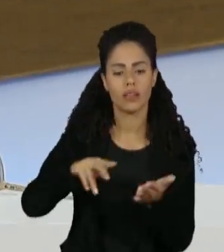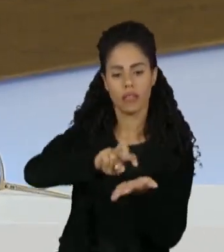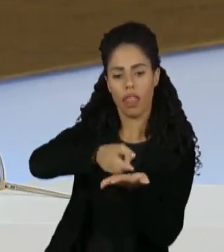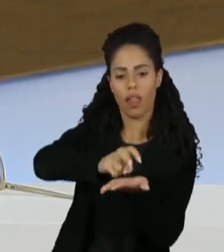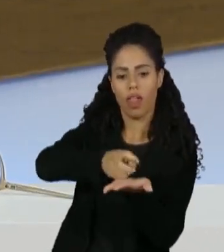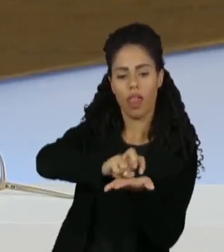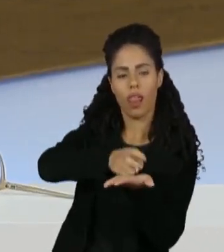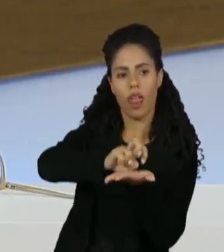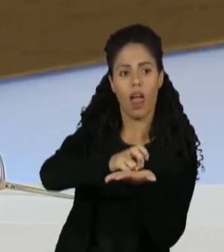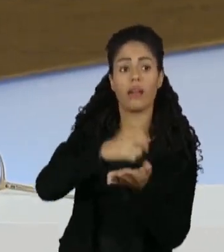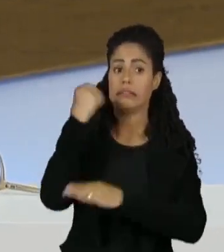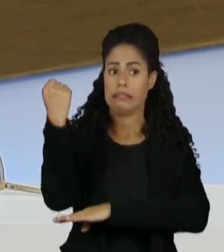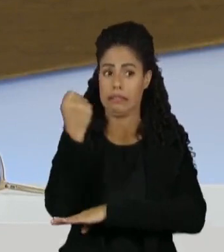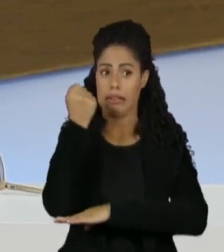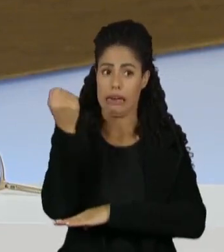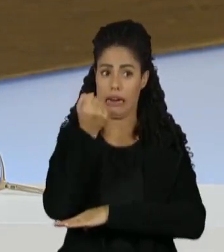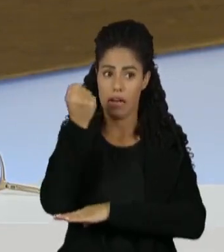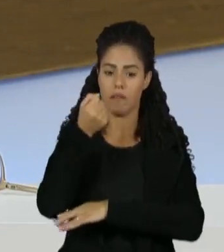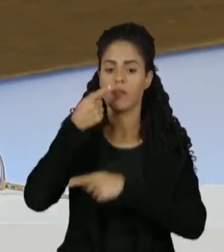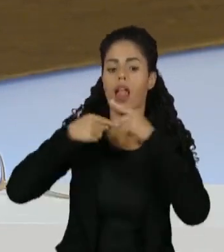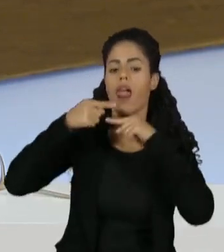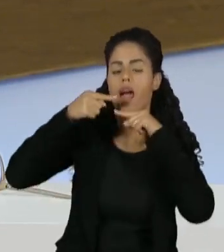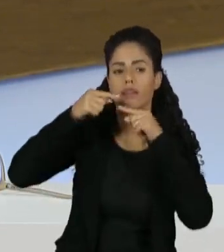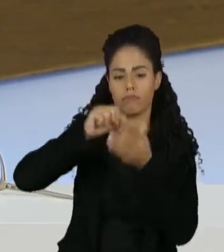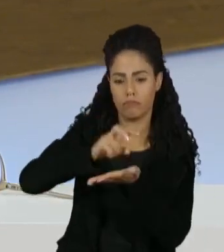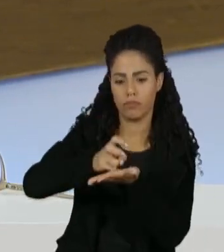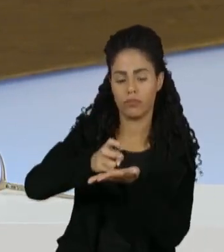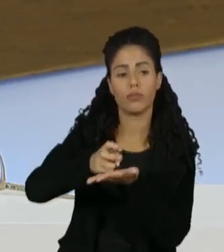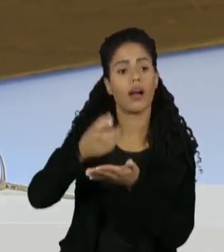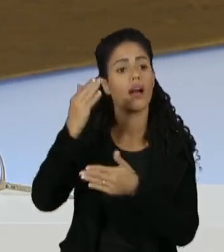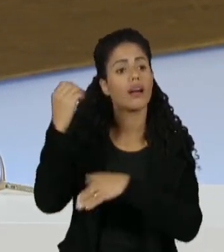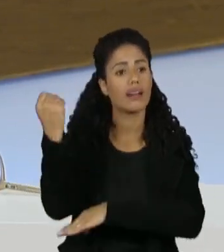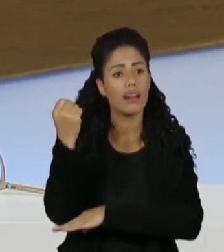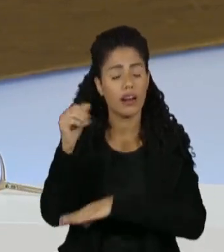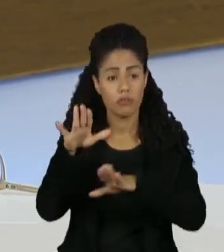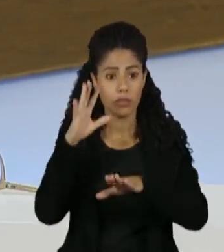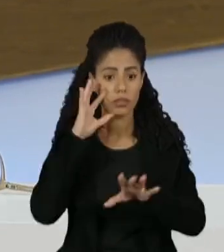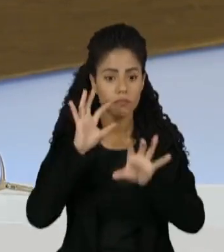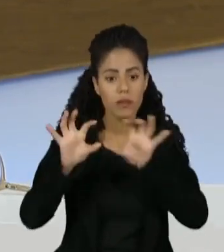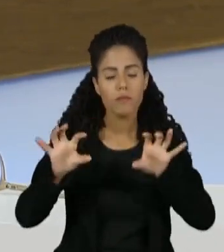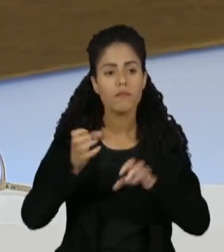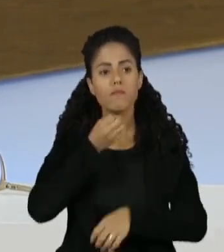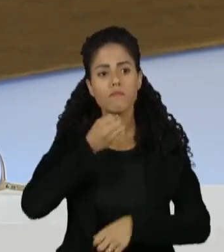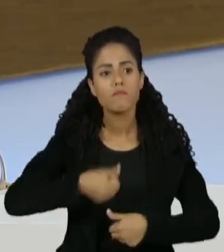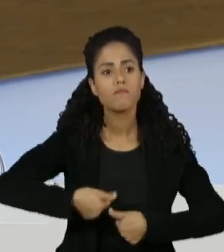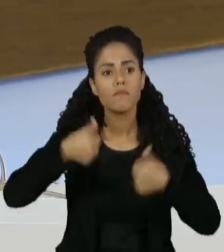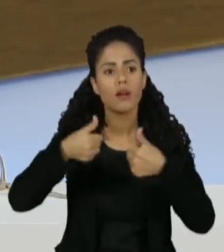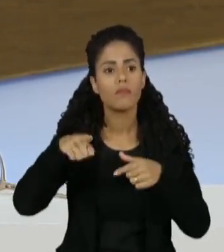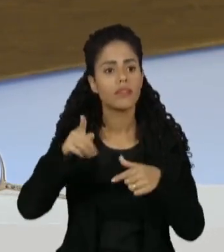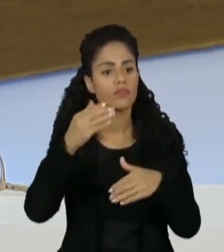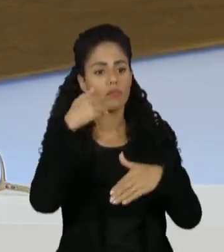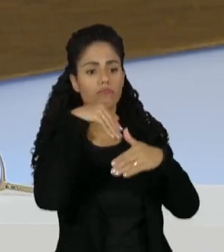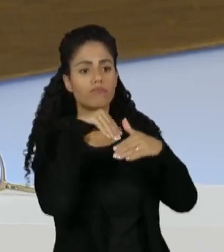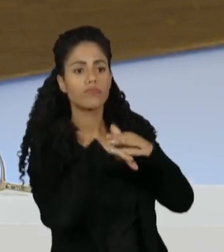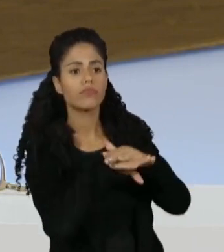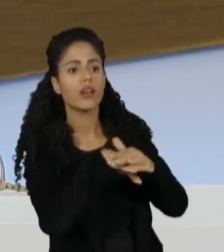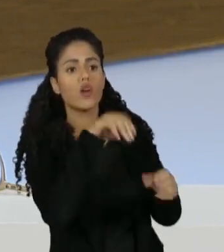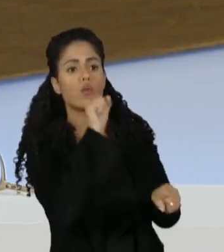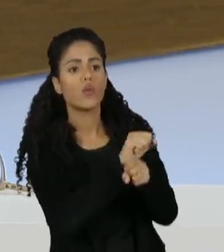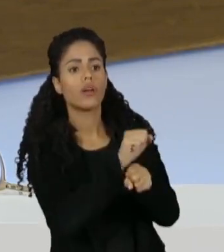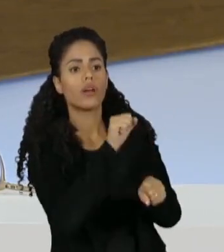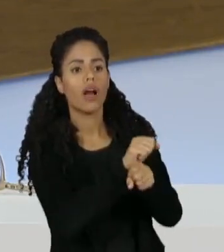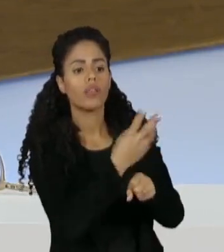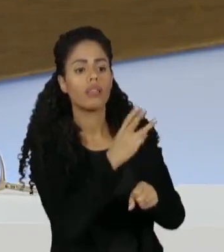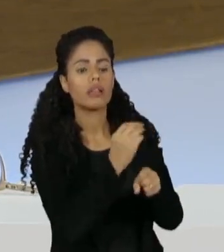refratária grave e apresentou resultados muito impactantes, mas mesmo publicado ele ficou numa gaveta, digamos assim, por